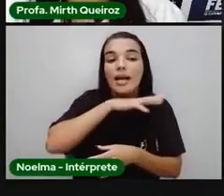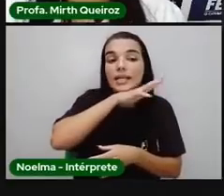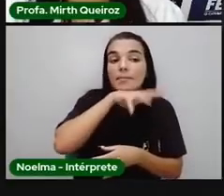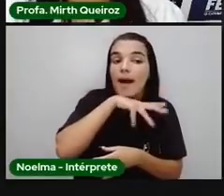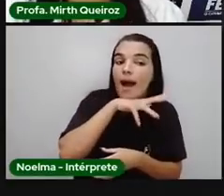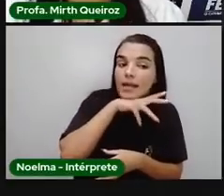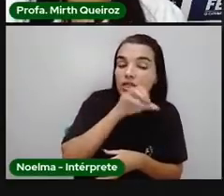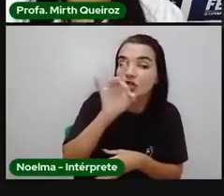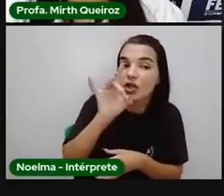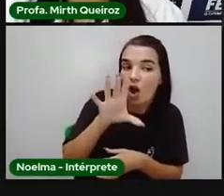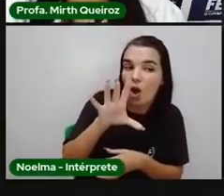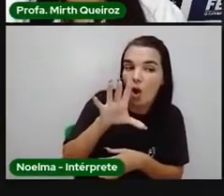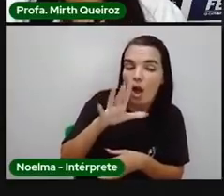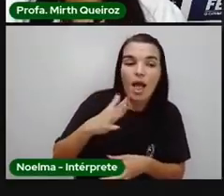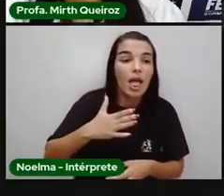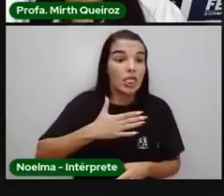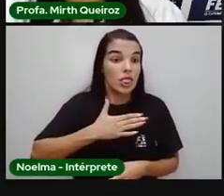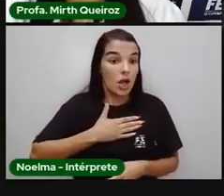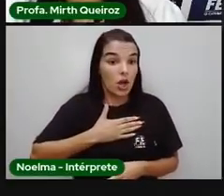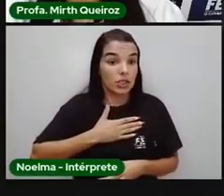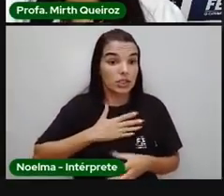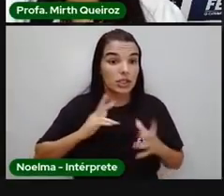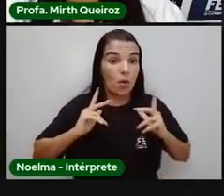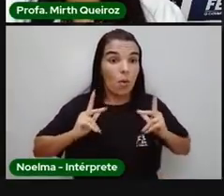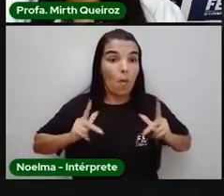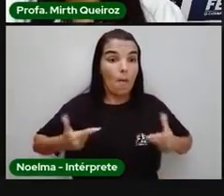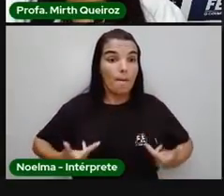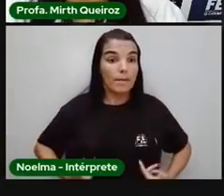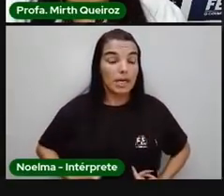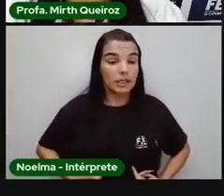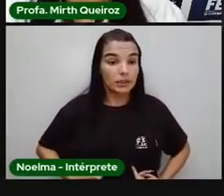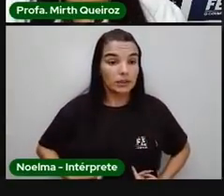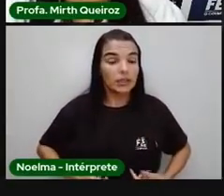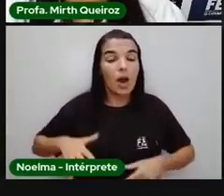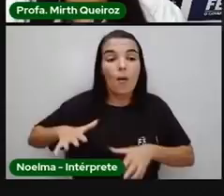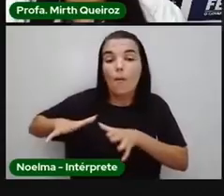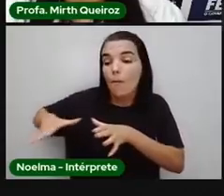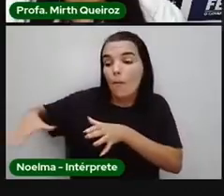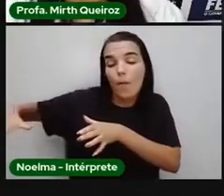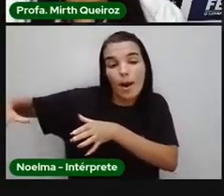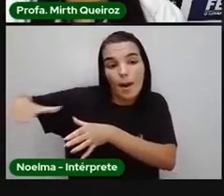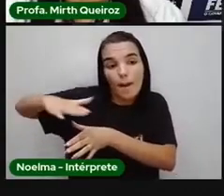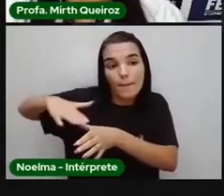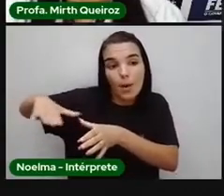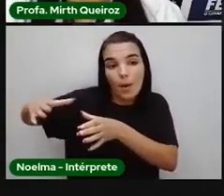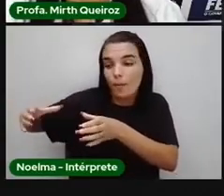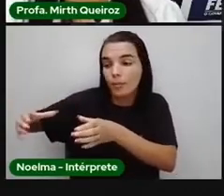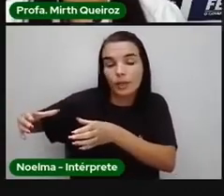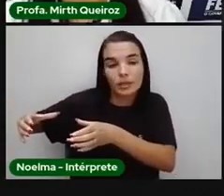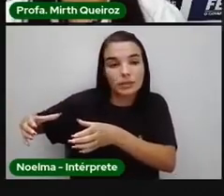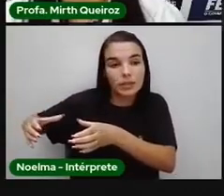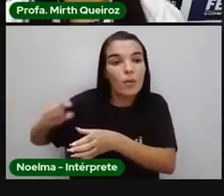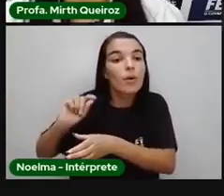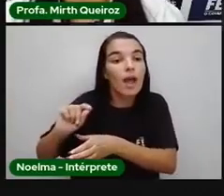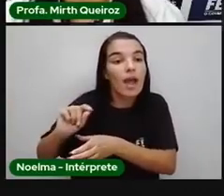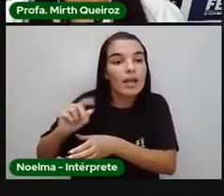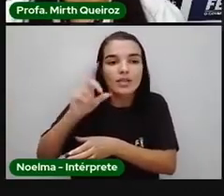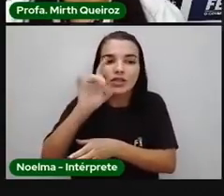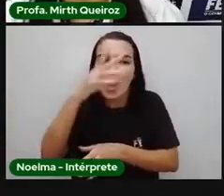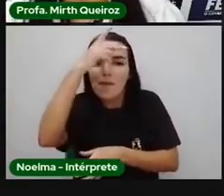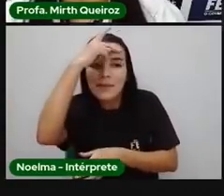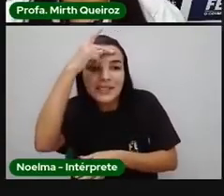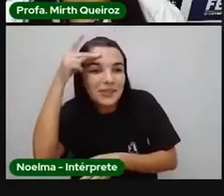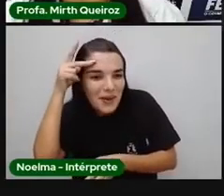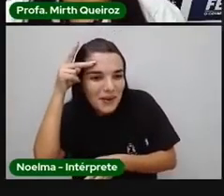humanos, fazemos parte de uma população, que é a população humana, certo? É uma população. Quando eu pego